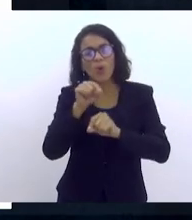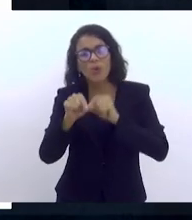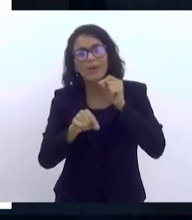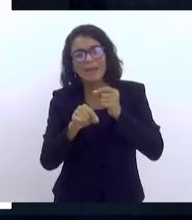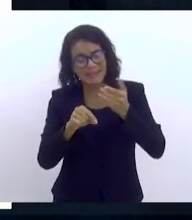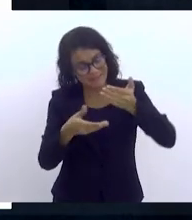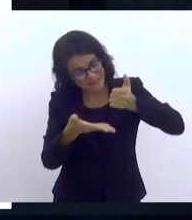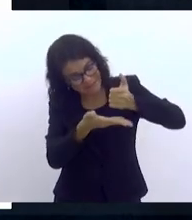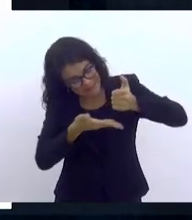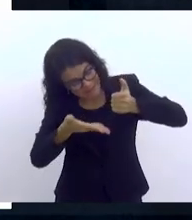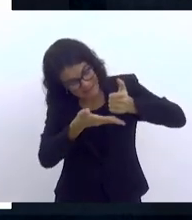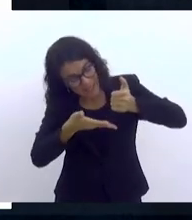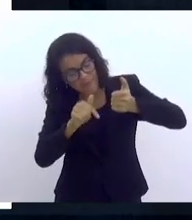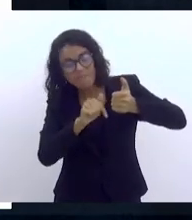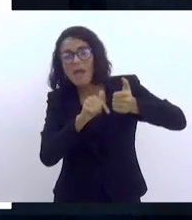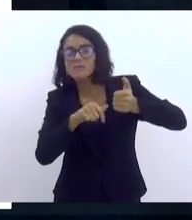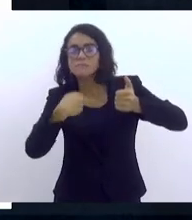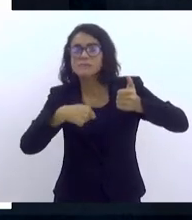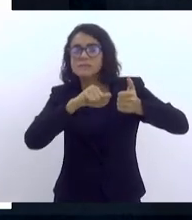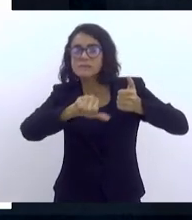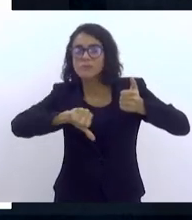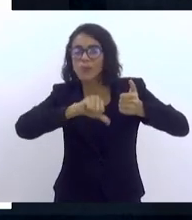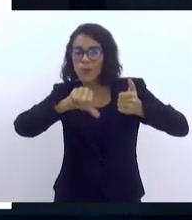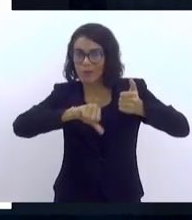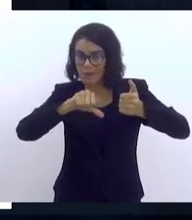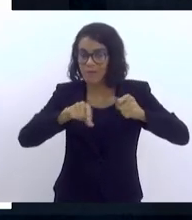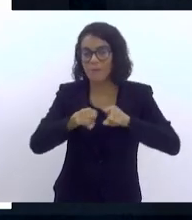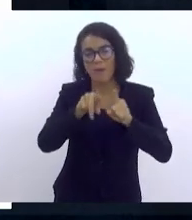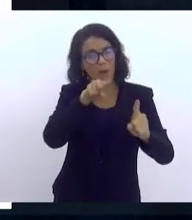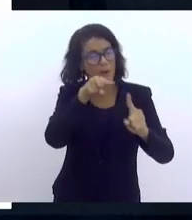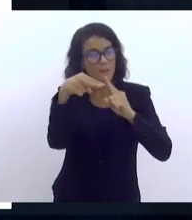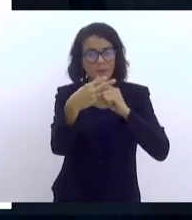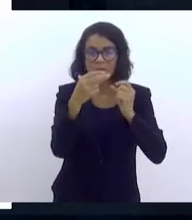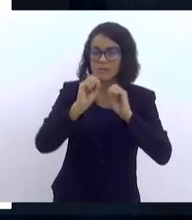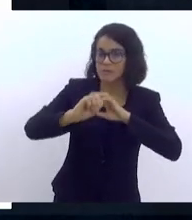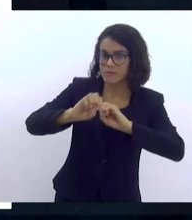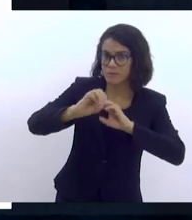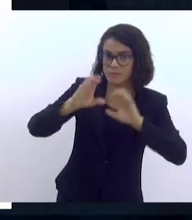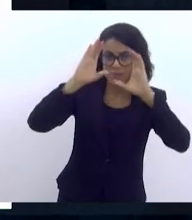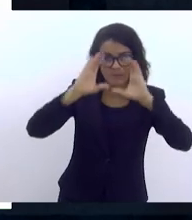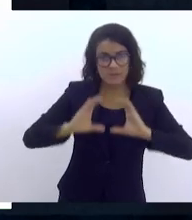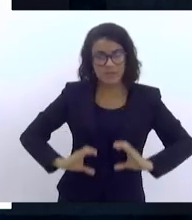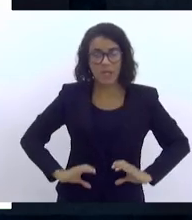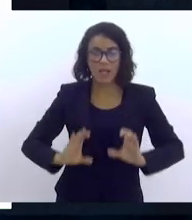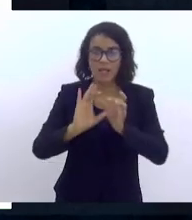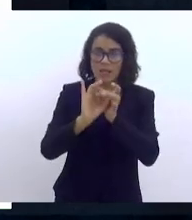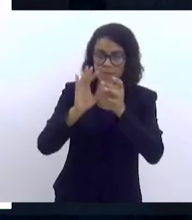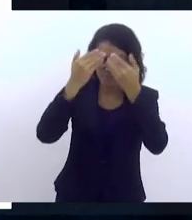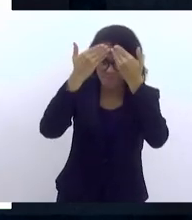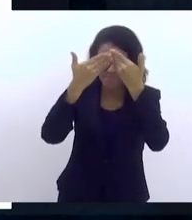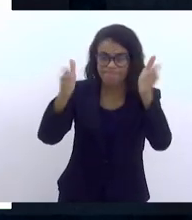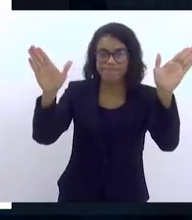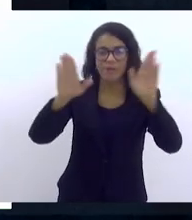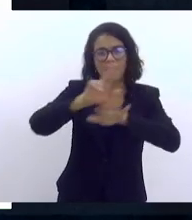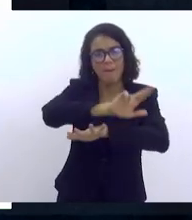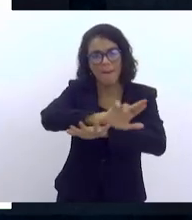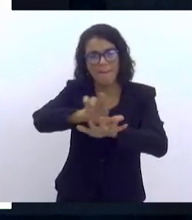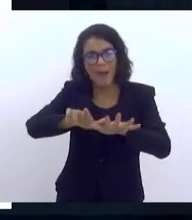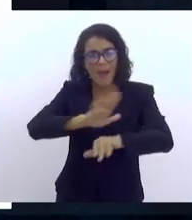na base dessas mudanças. Uma perspectiva de educação cidadã, libertadora, plural,